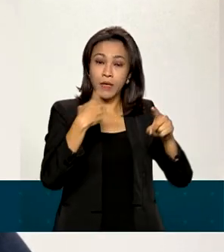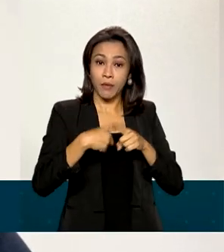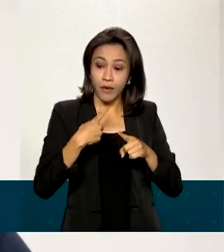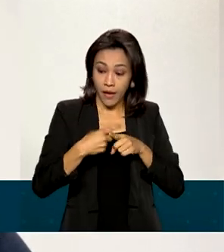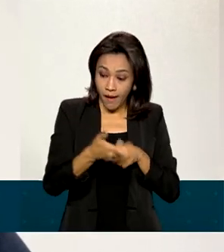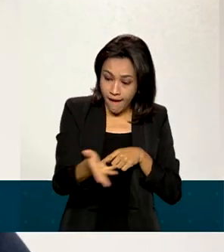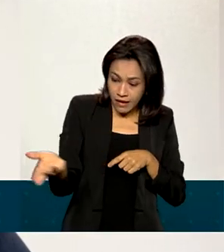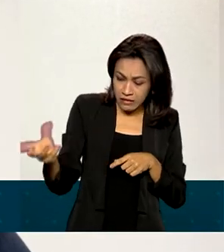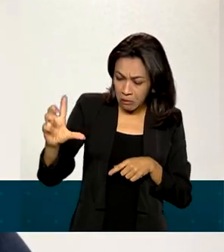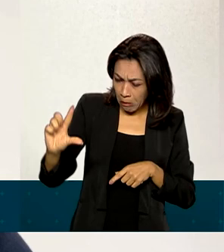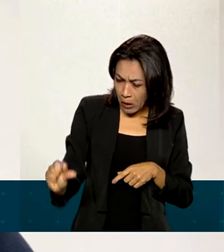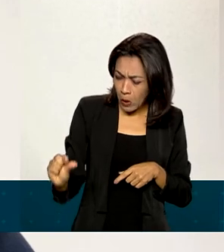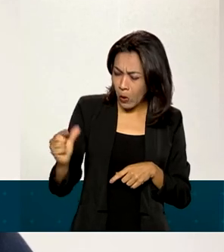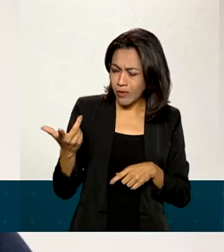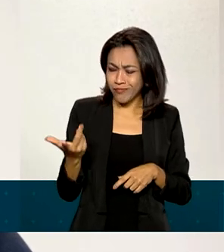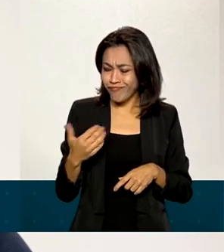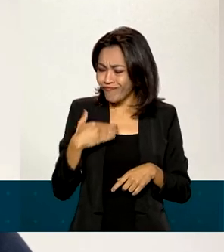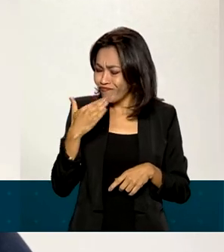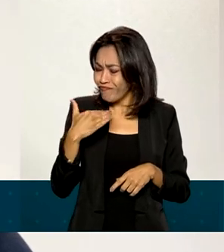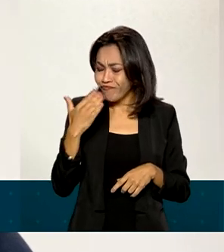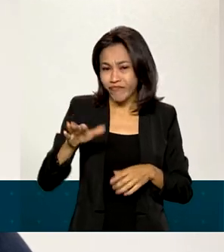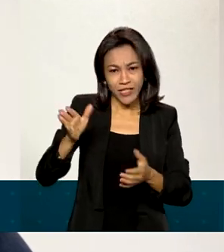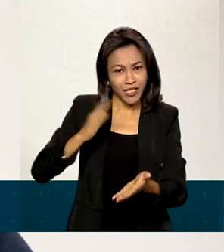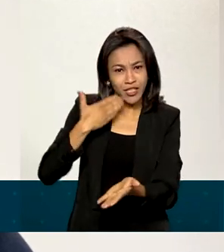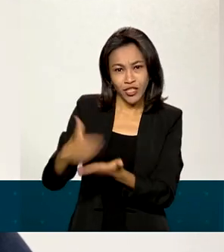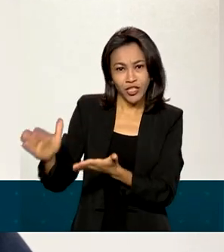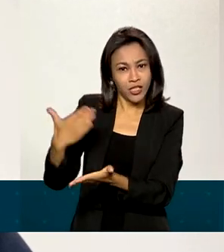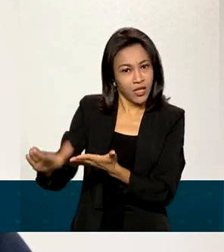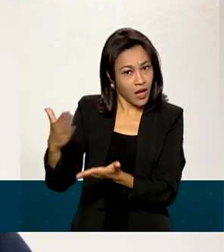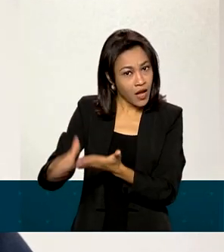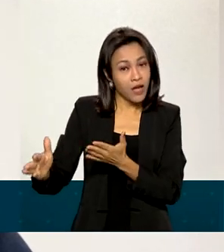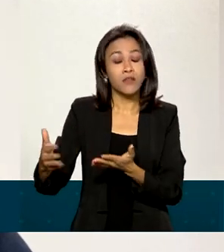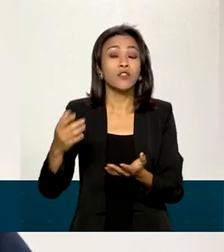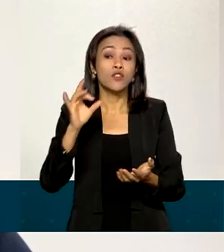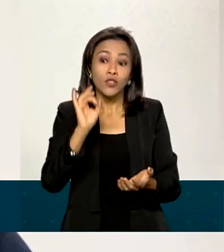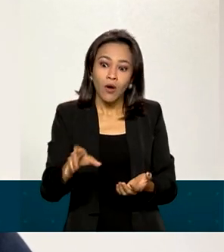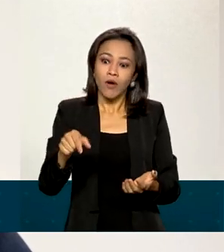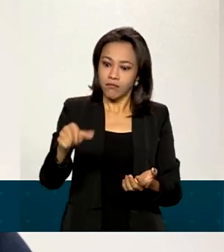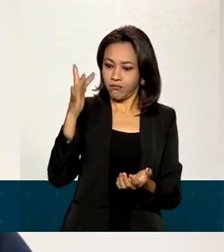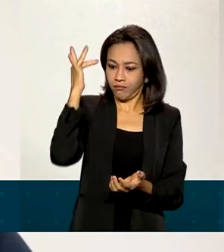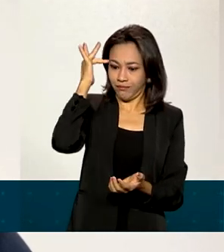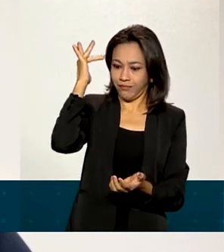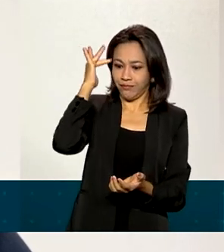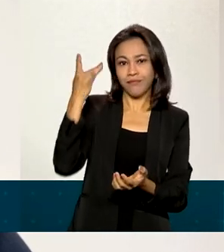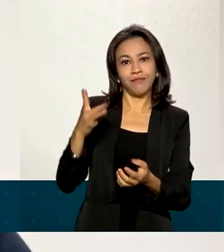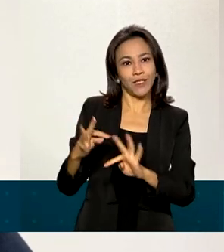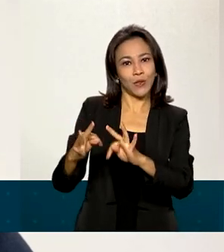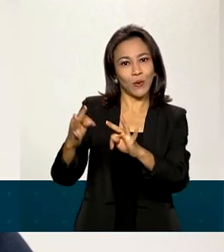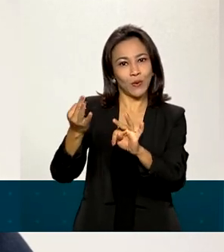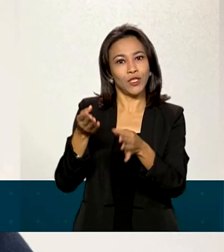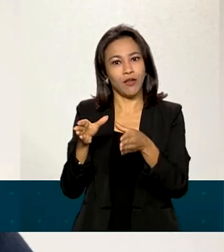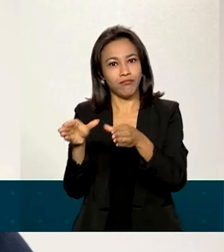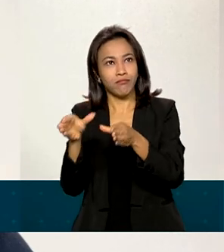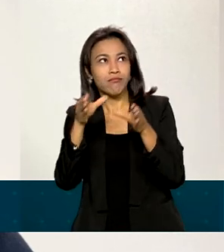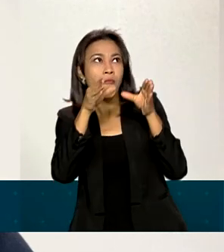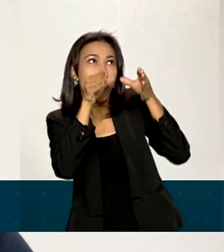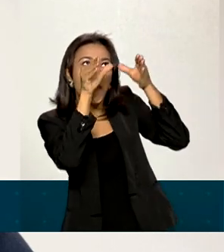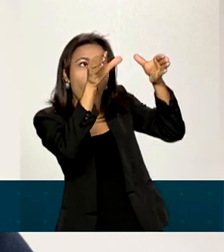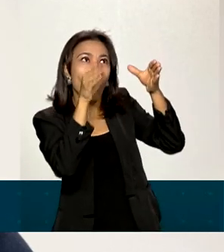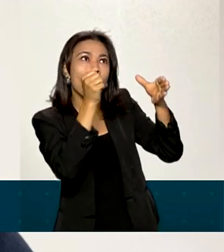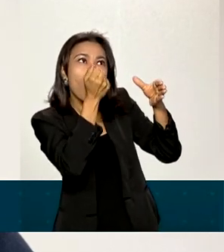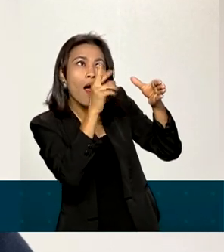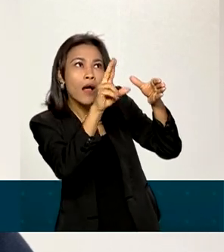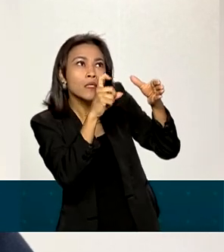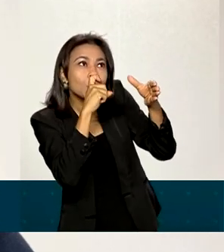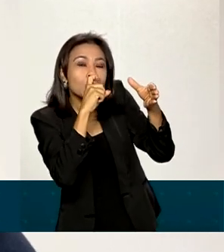eficiência vão acabar sendo retirados do mercado, restando apenas produtos com tecnologia mais avançada, que vão resultar em